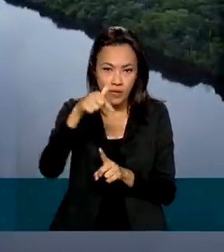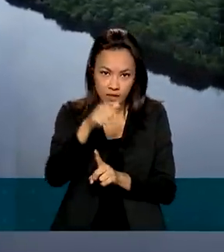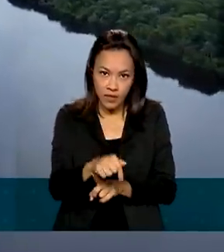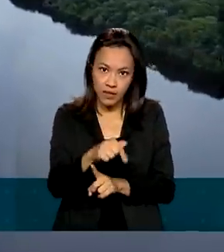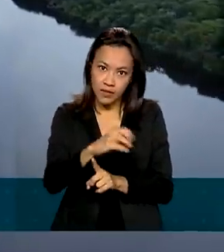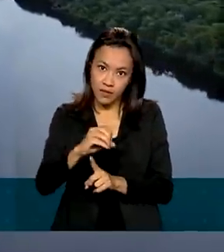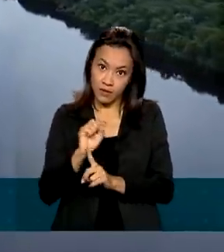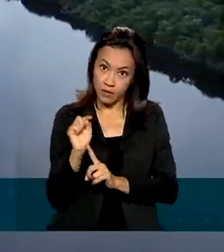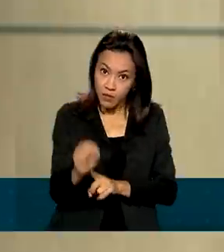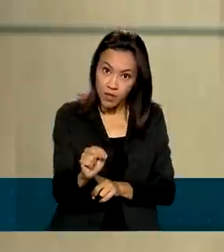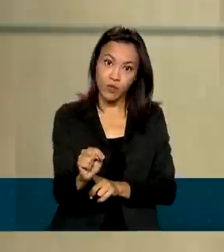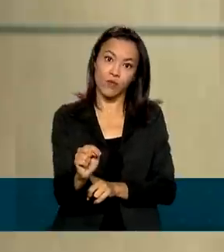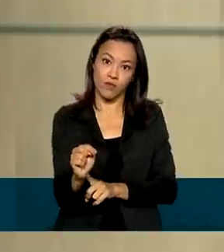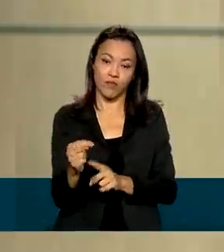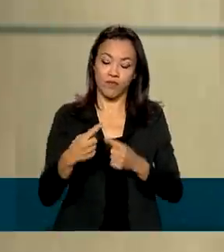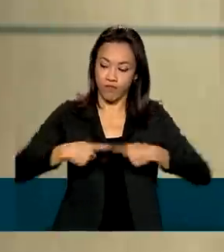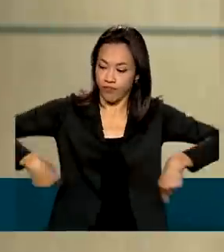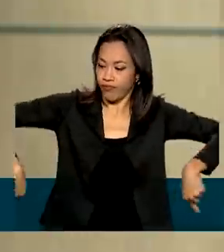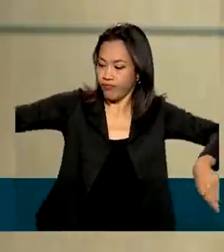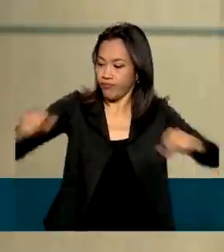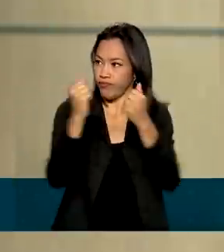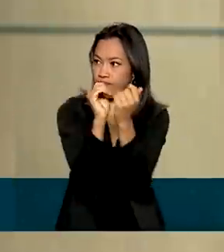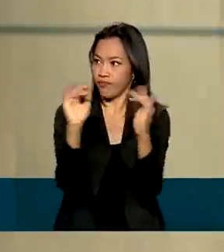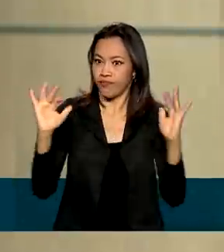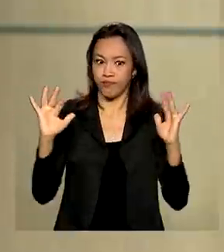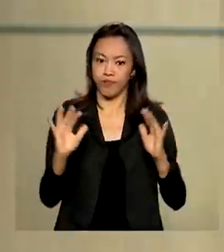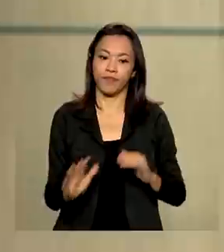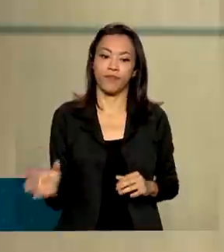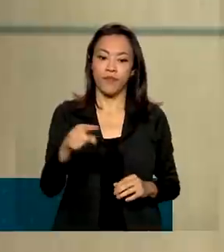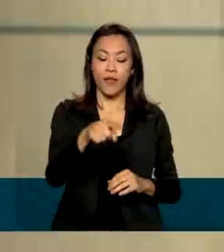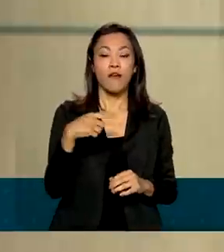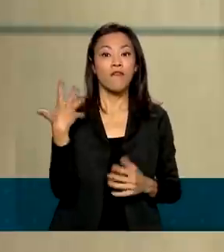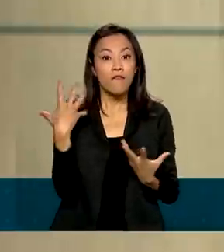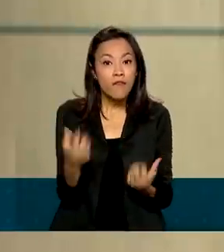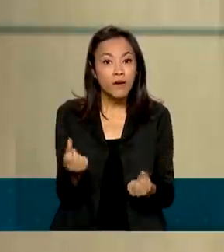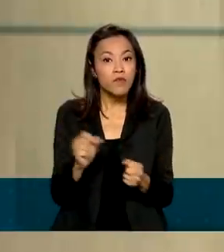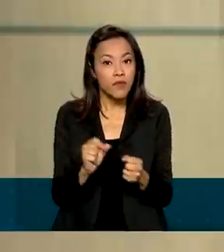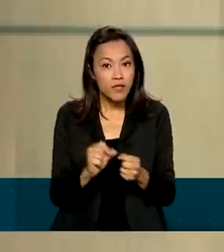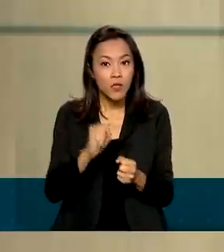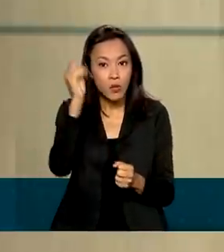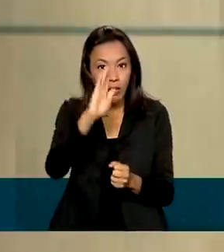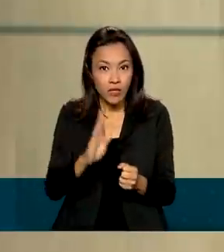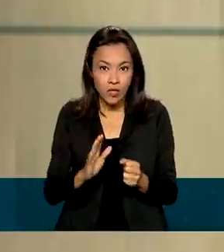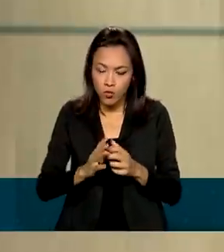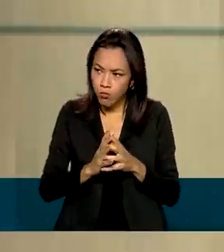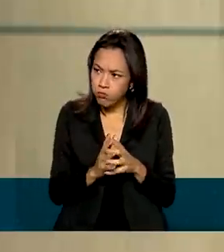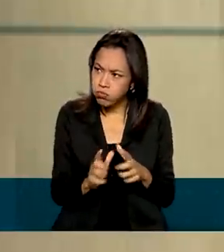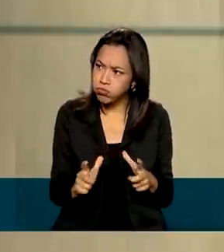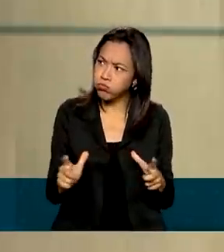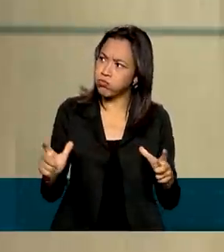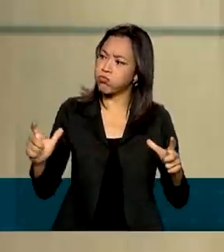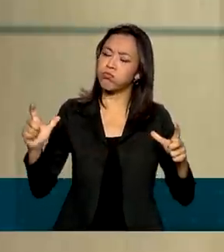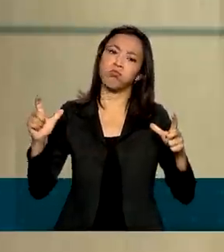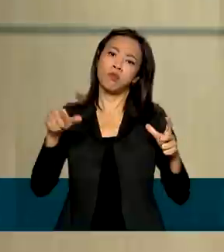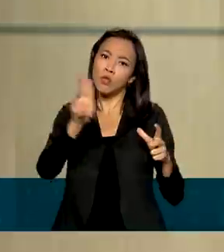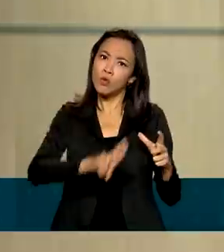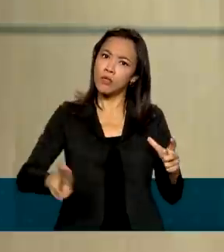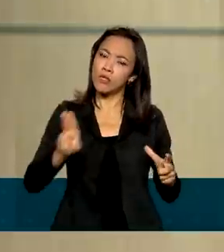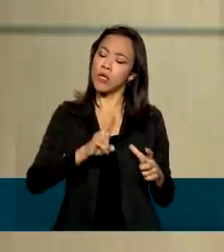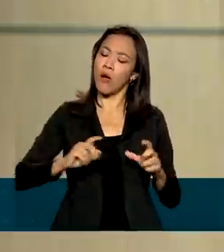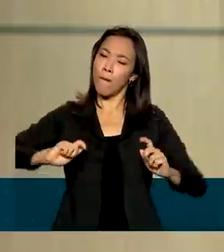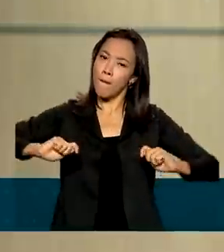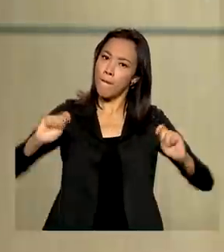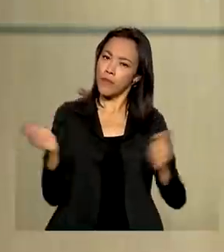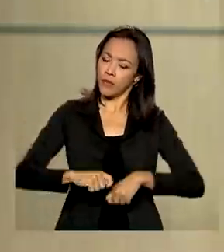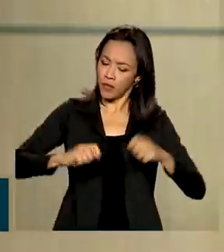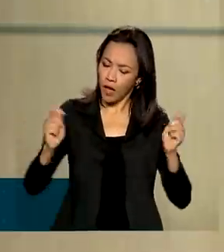mil hectares. A gente tem que fazer o Brasil crescer e fazer o Brasil realizar seus potenciais. E se tem um potencial grande no